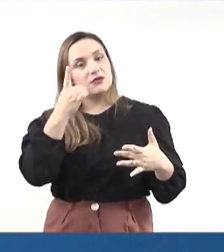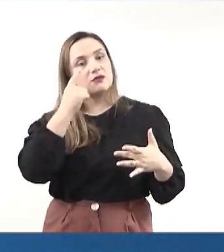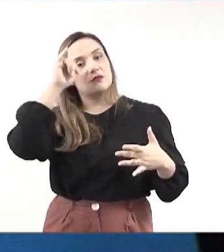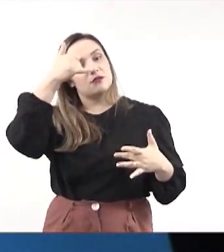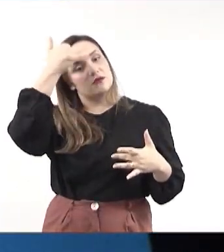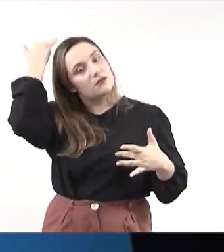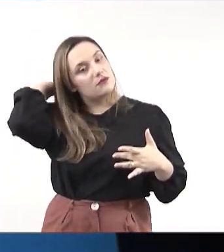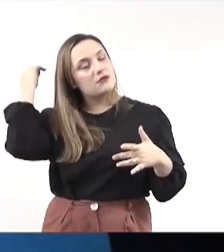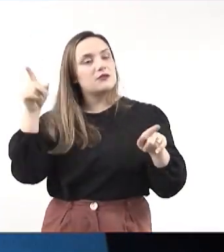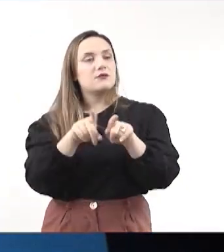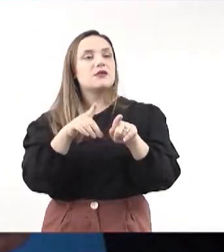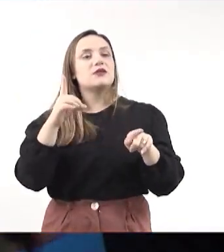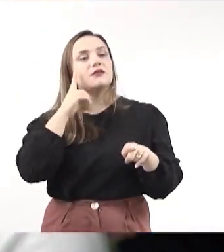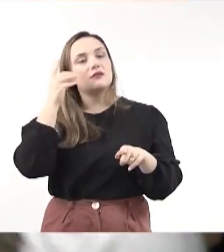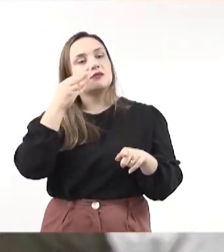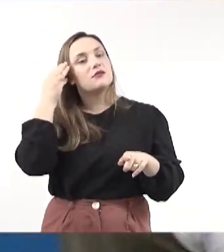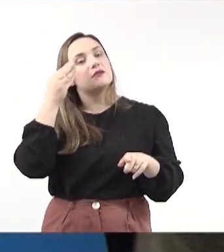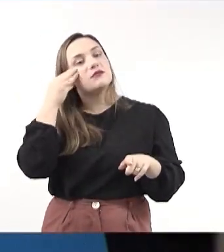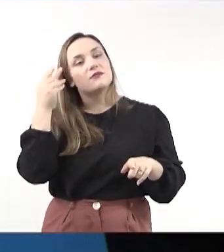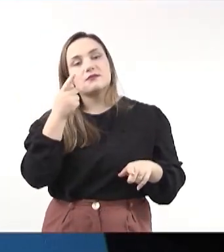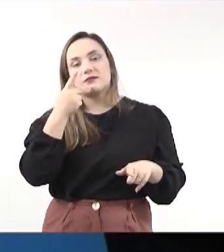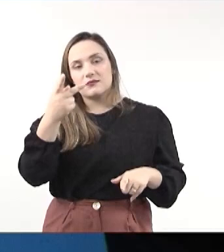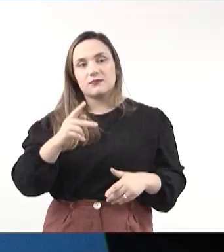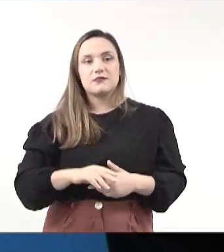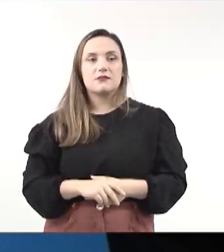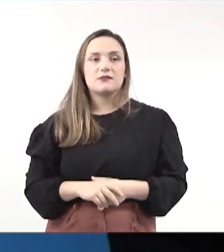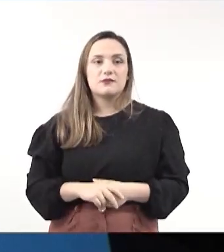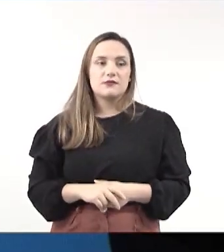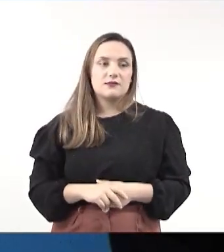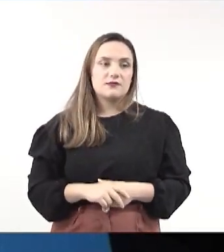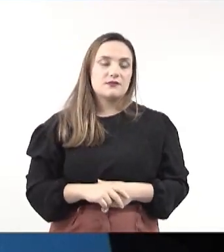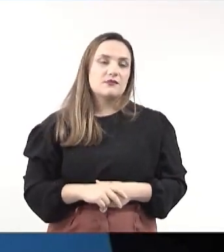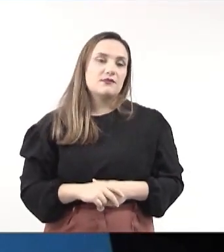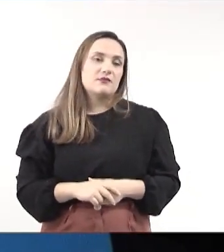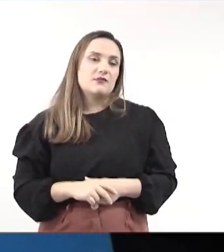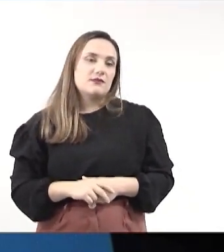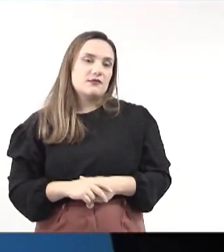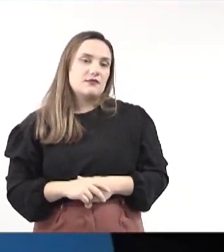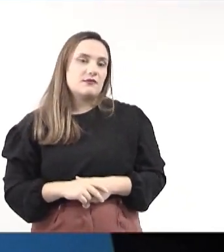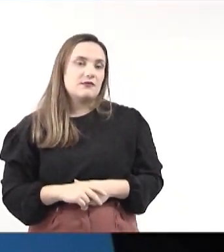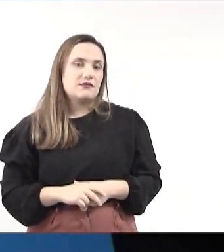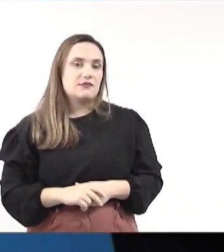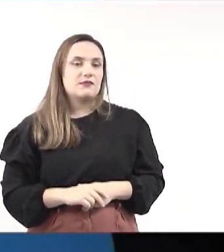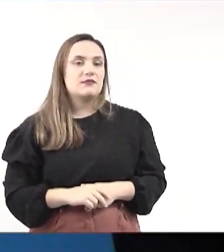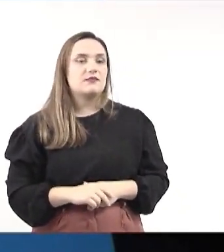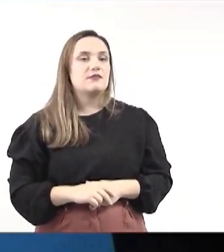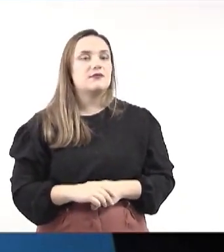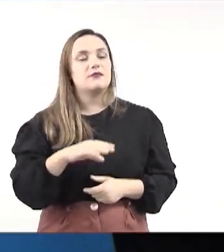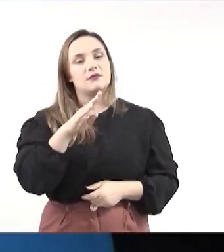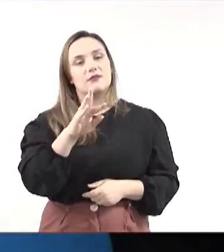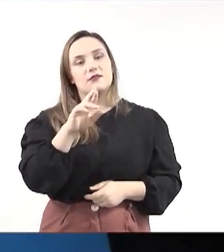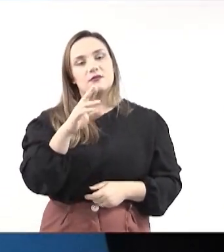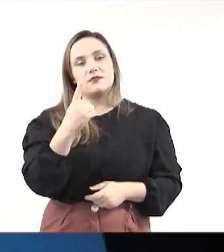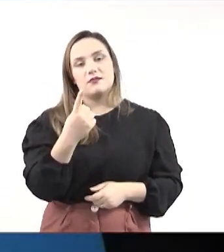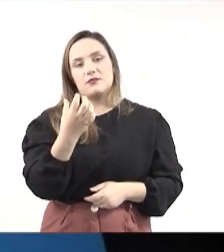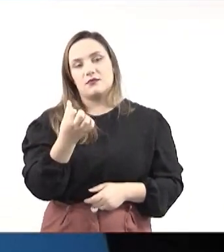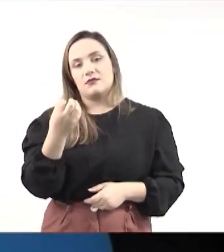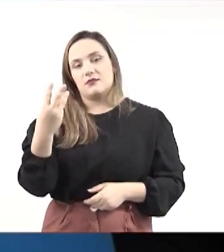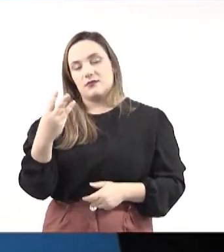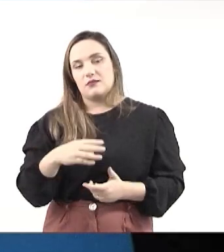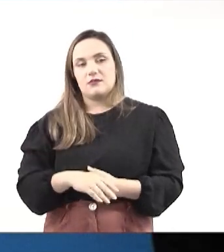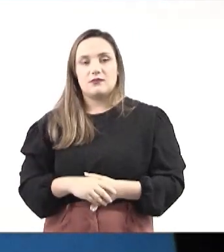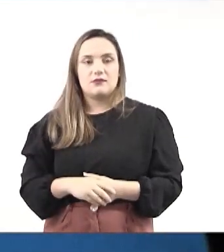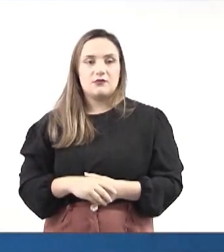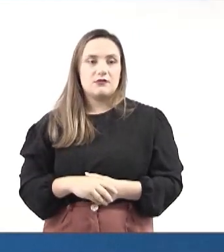Mock e também à deputada Mara Caseiro, na questão da rodovia BR-163 e a